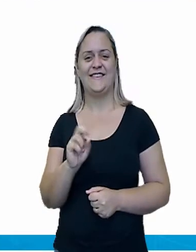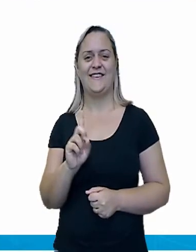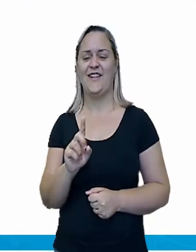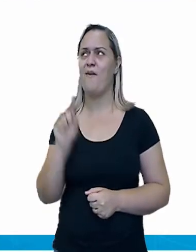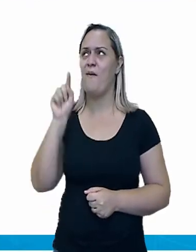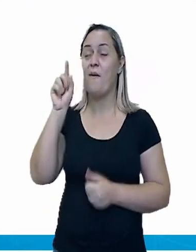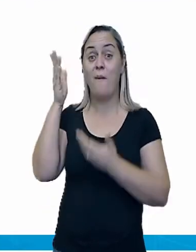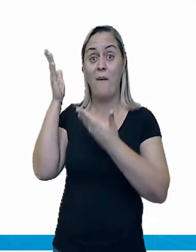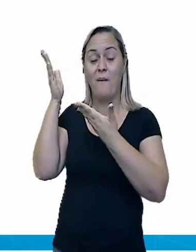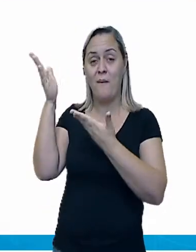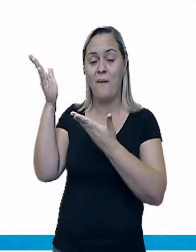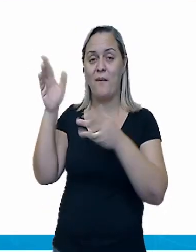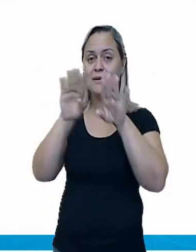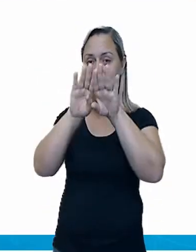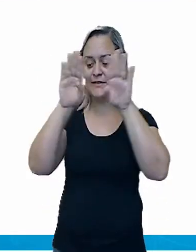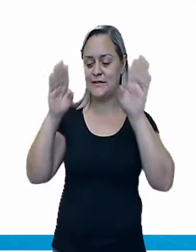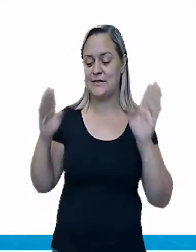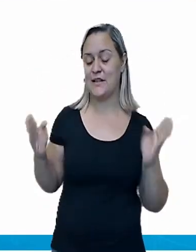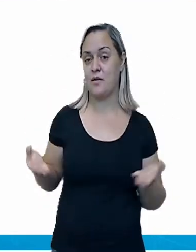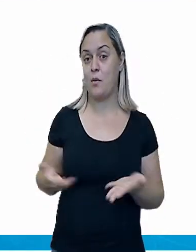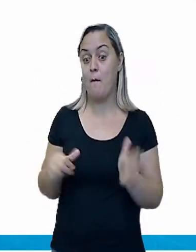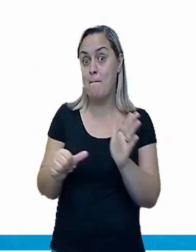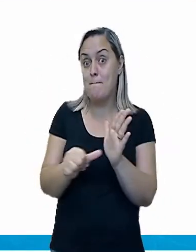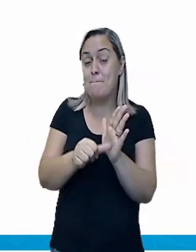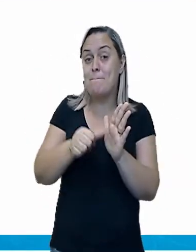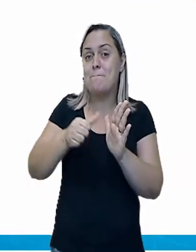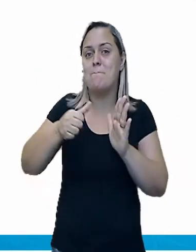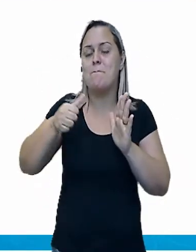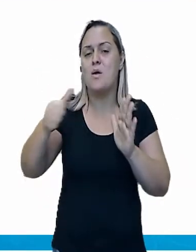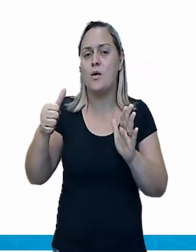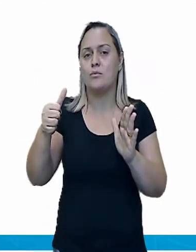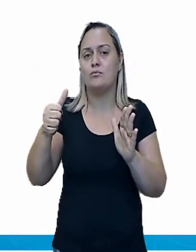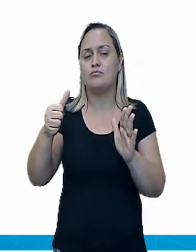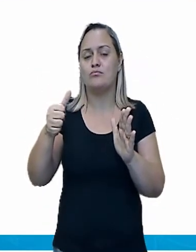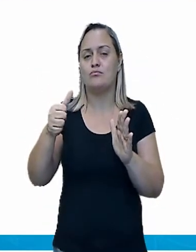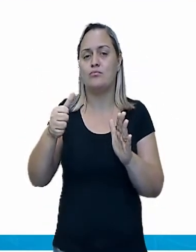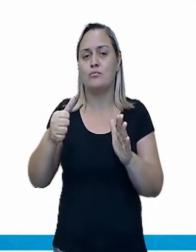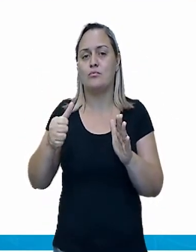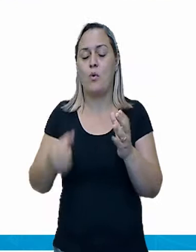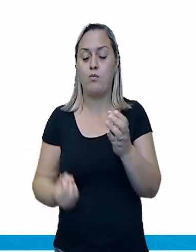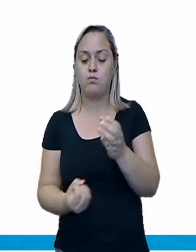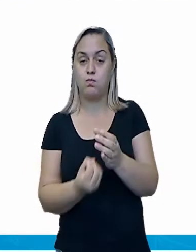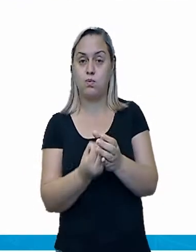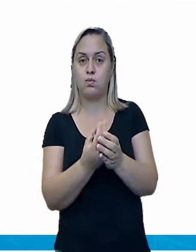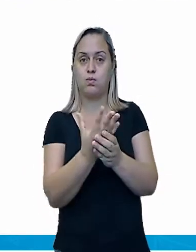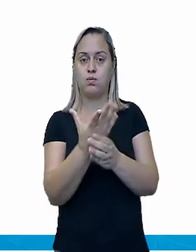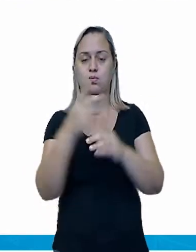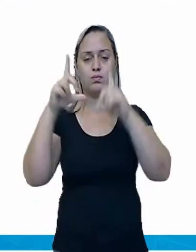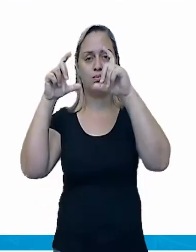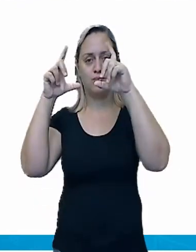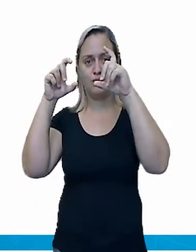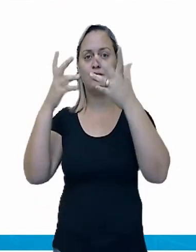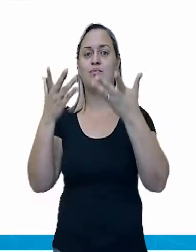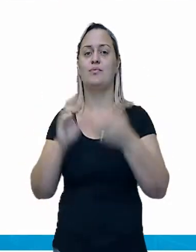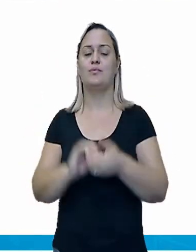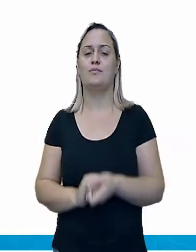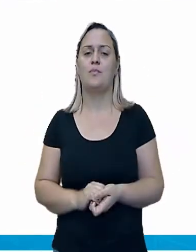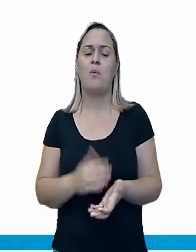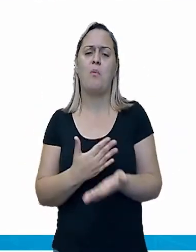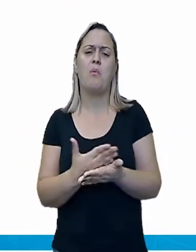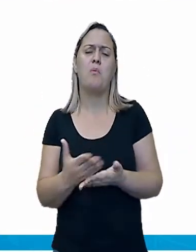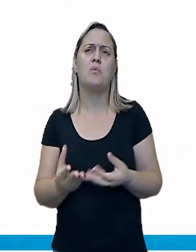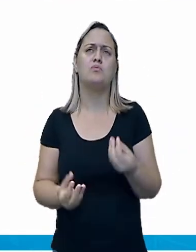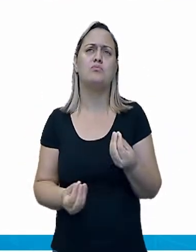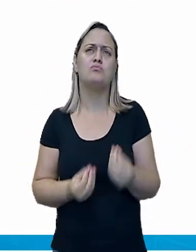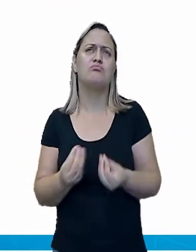Isso foi um dos primeiros equipamentos que surgiu no mundo da fotografia. A fotografia surgiu lá em